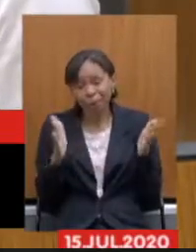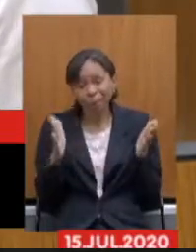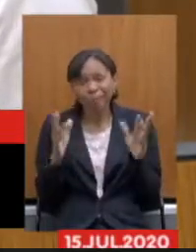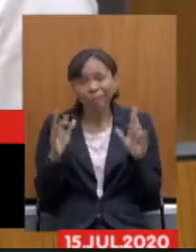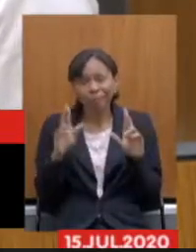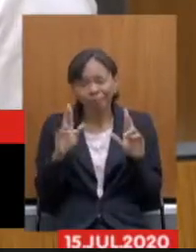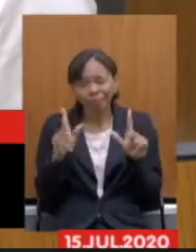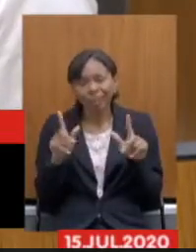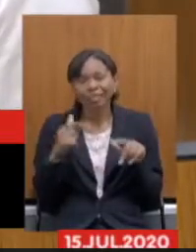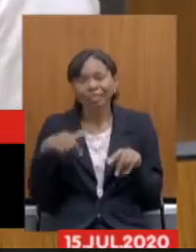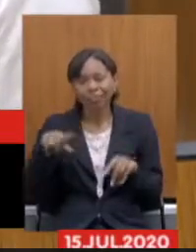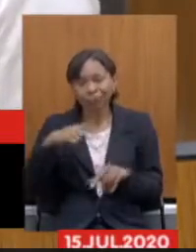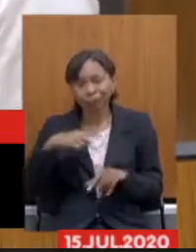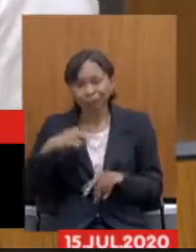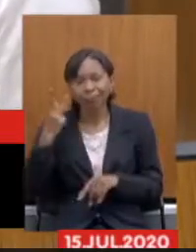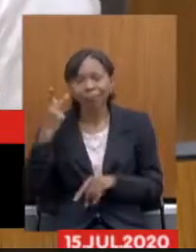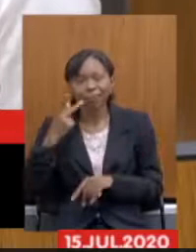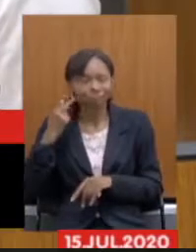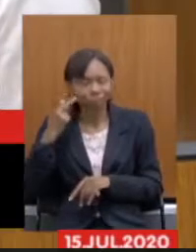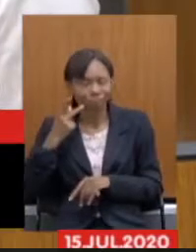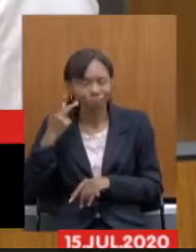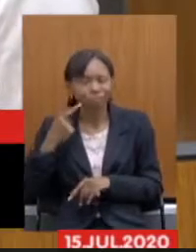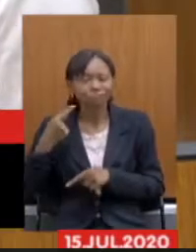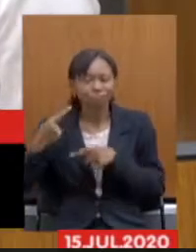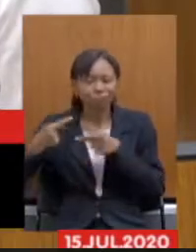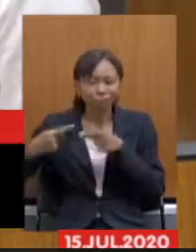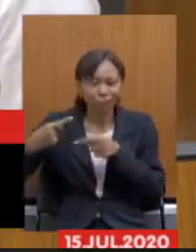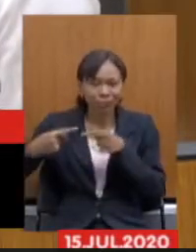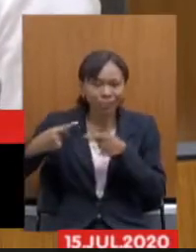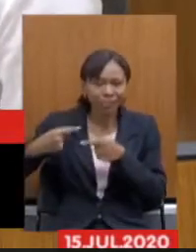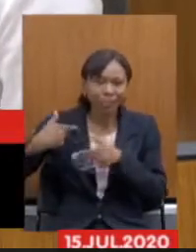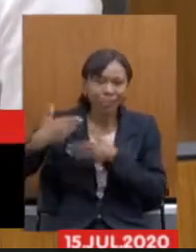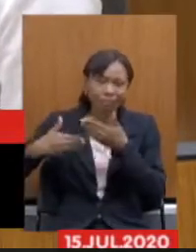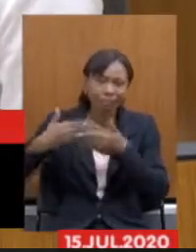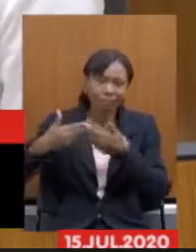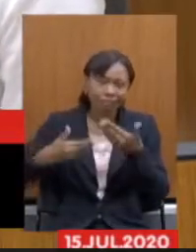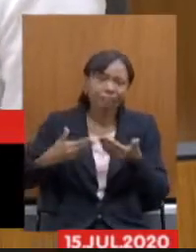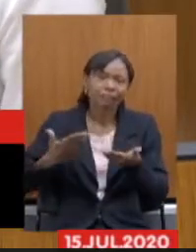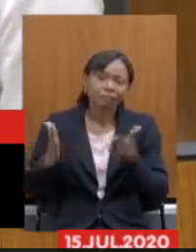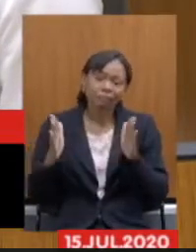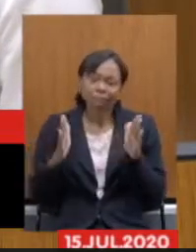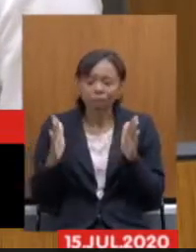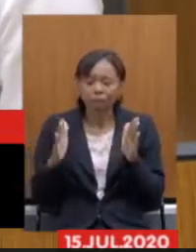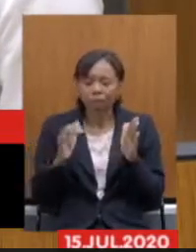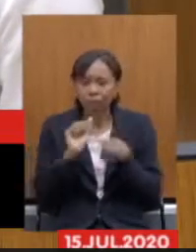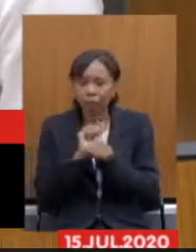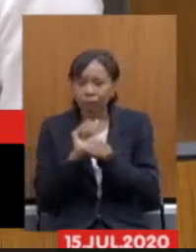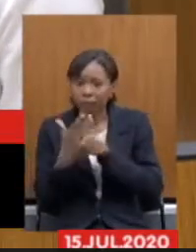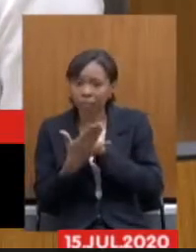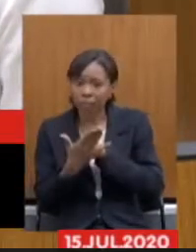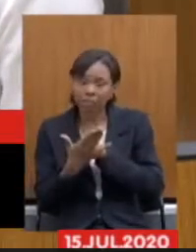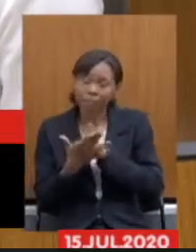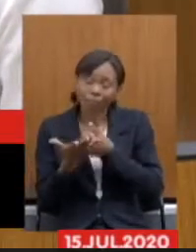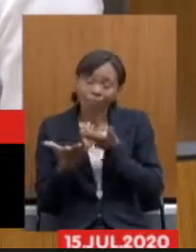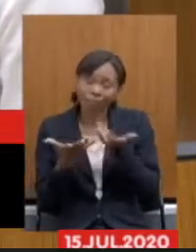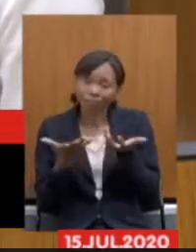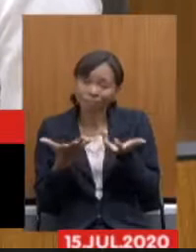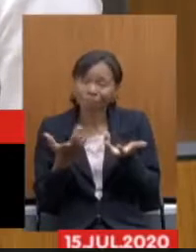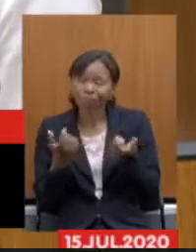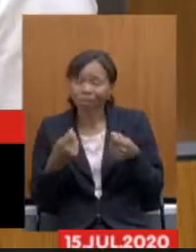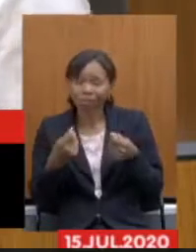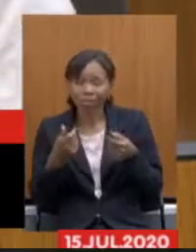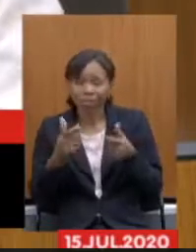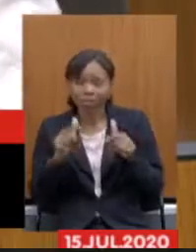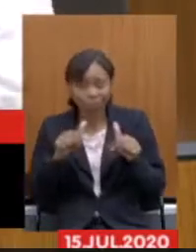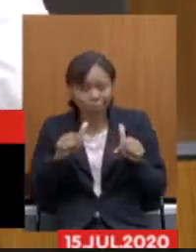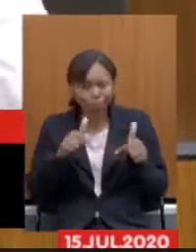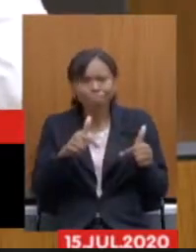vida de parlamentar na nossa caminhada política e nós temos que tentar enfrentá-la da forma da melhor forma